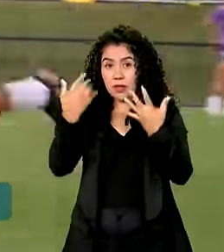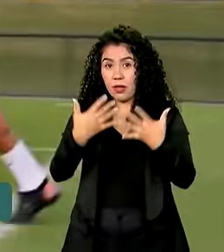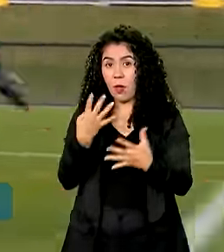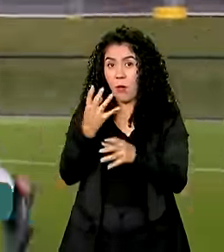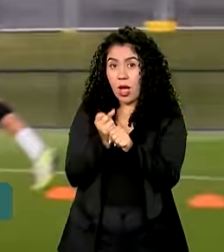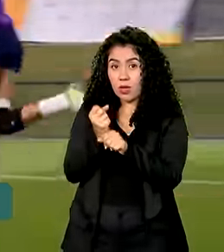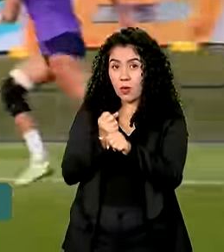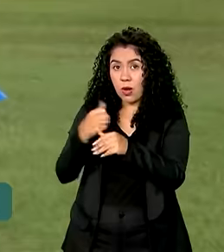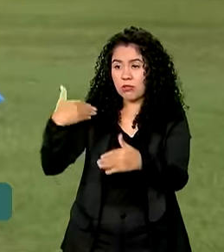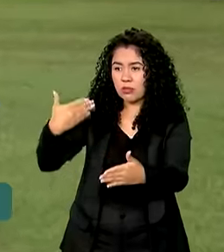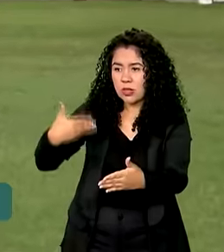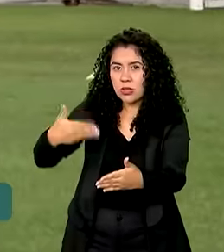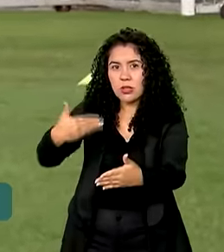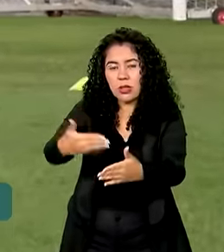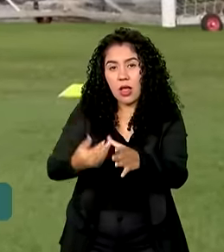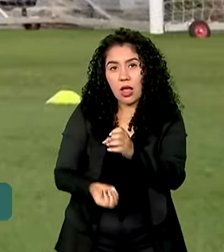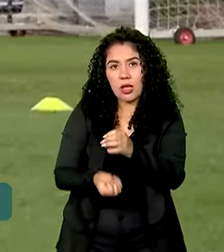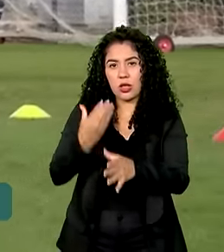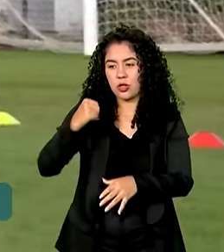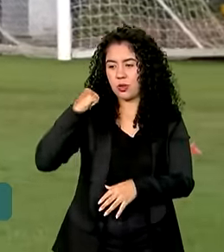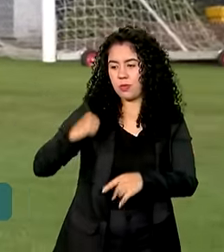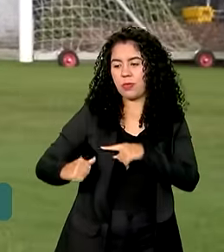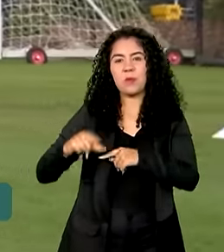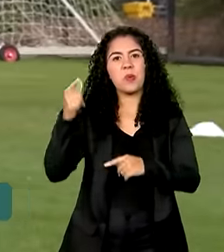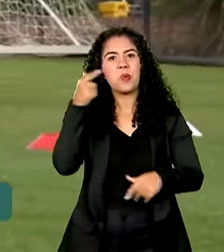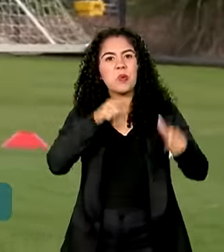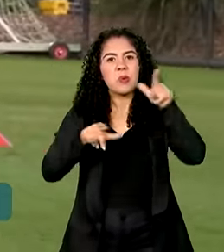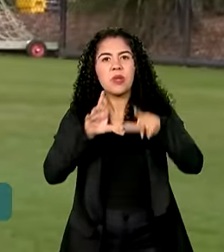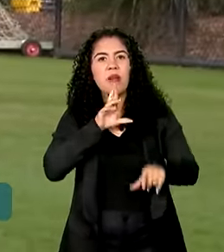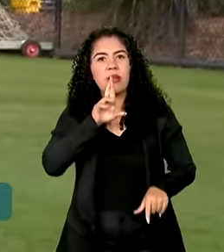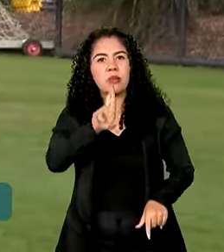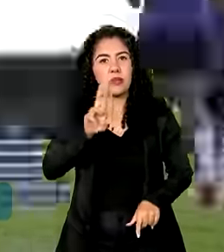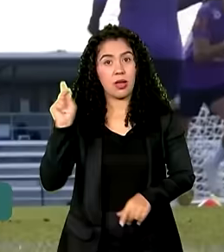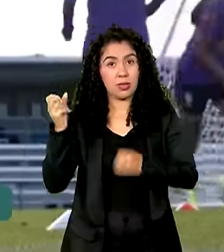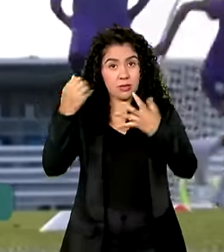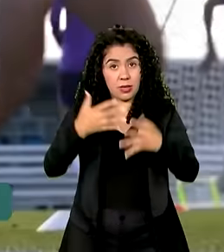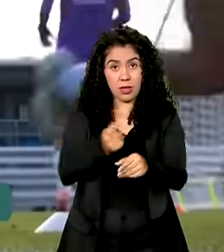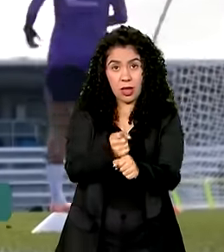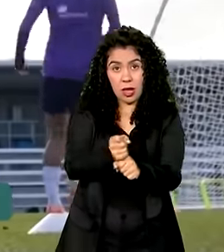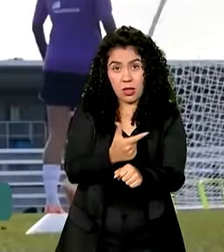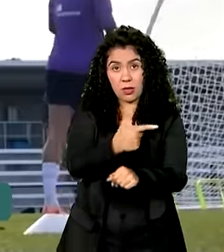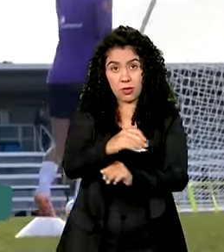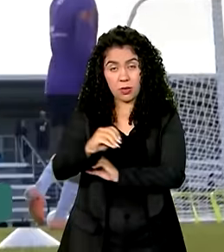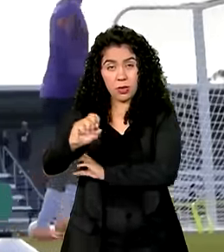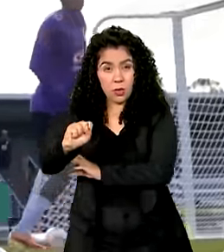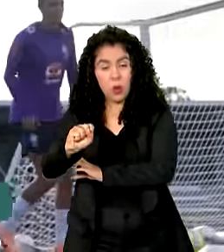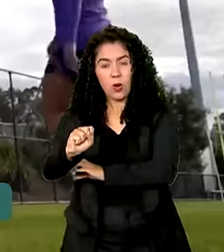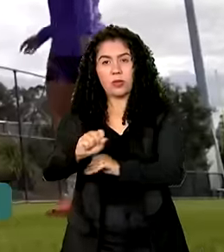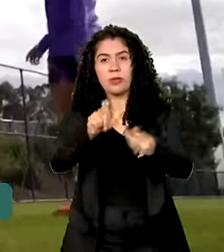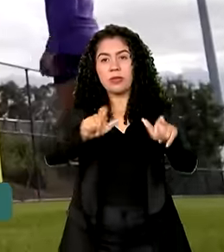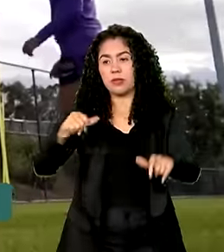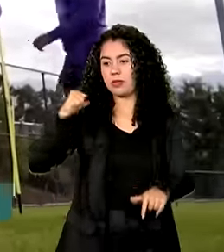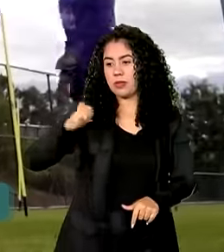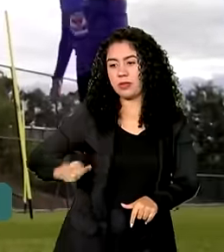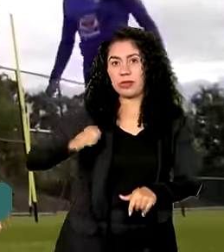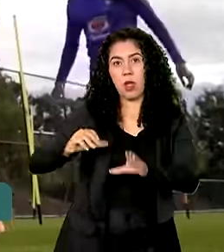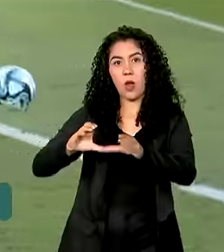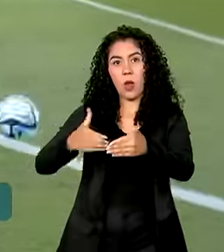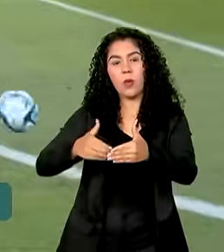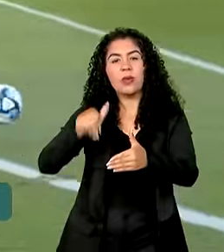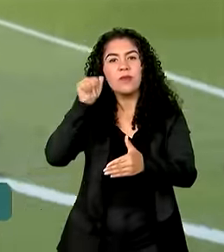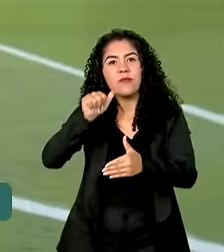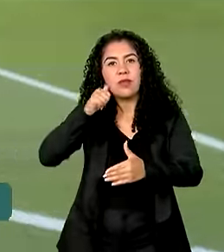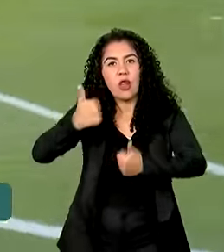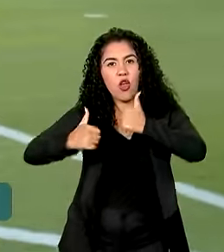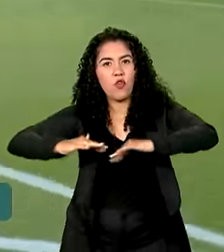criação do Bolsa Atleta, vieram os primeiros resultados. Em 2008, bolsistas da Seleção Brasileira Feminina de Futebol